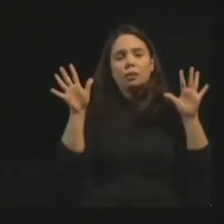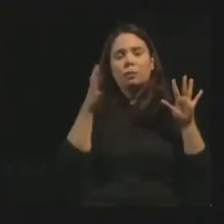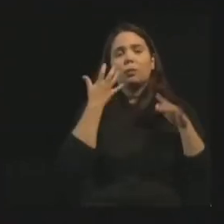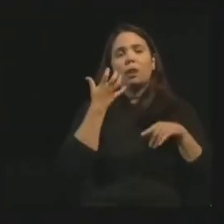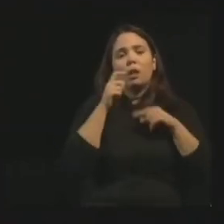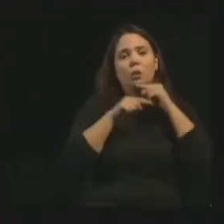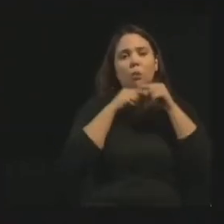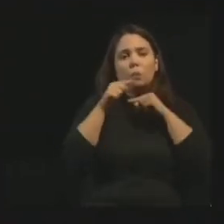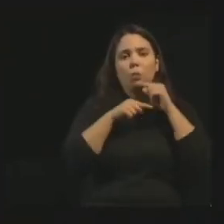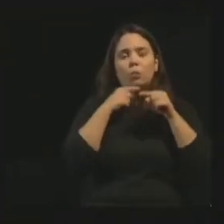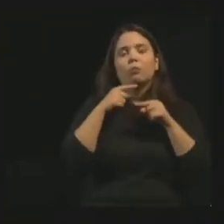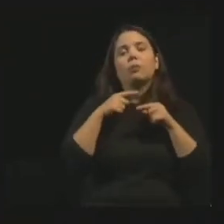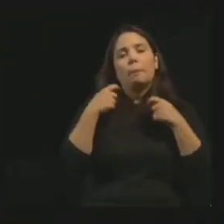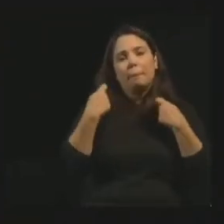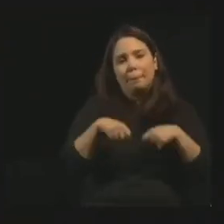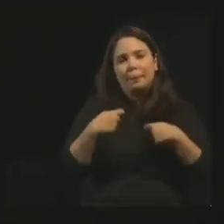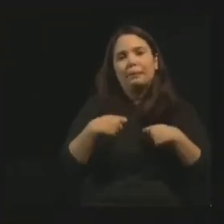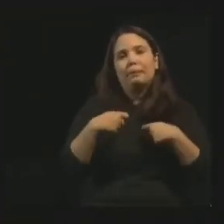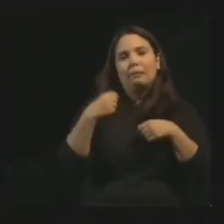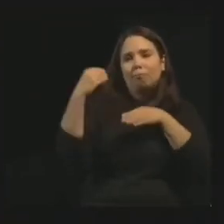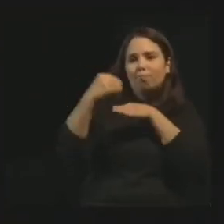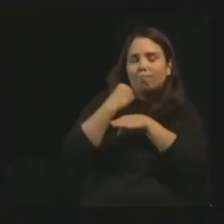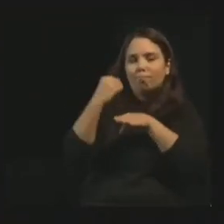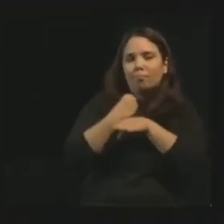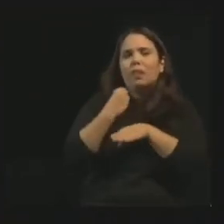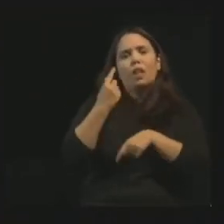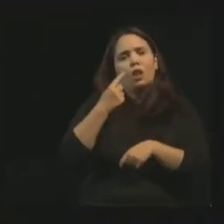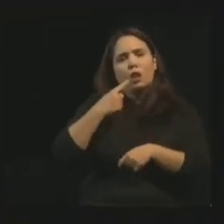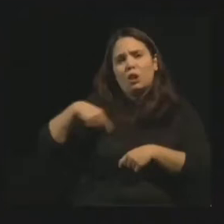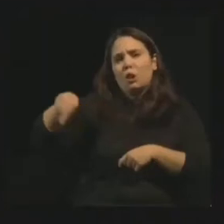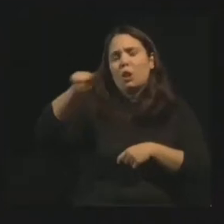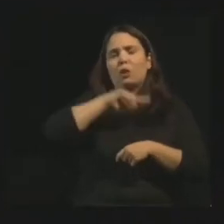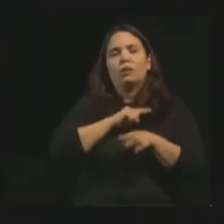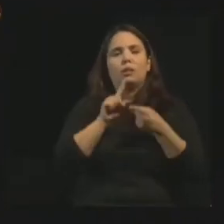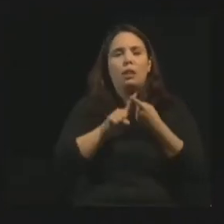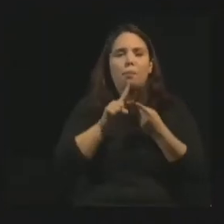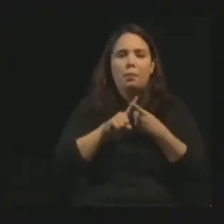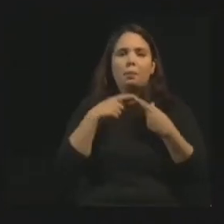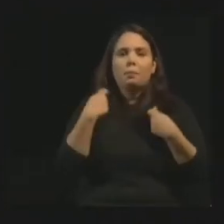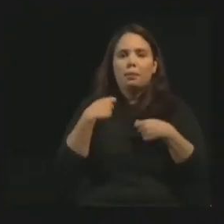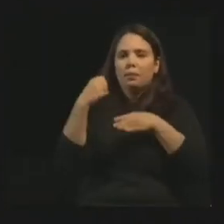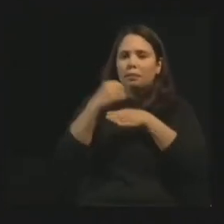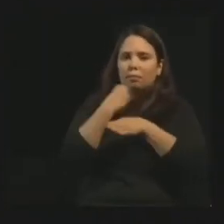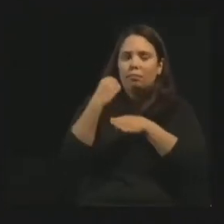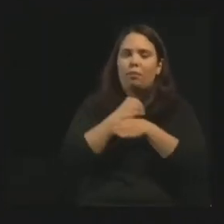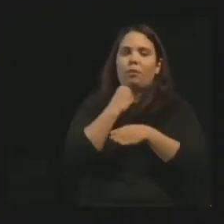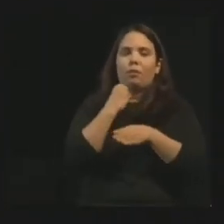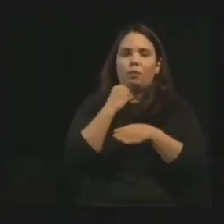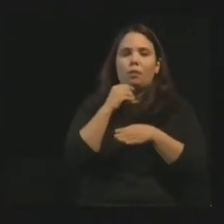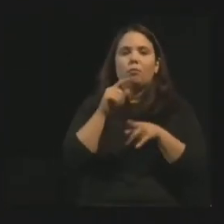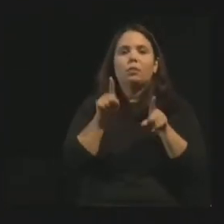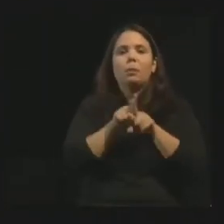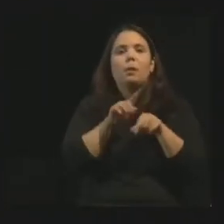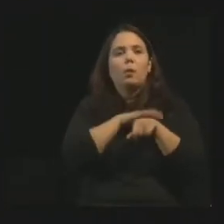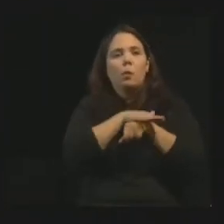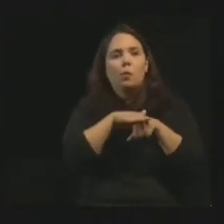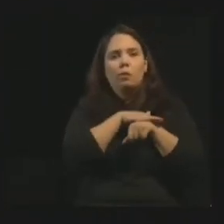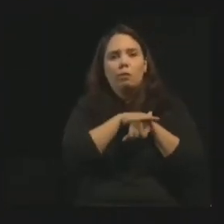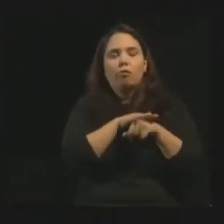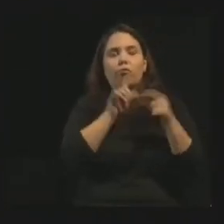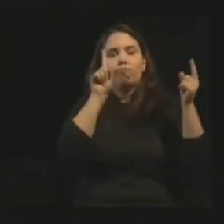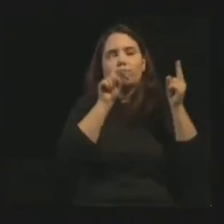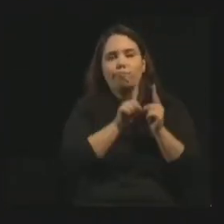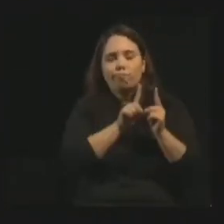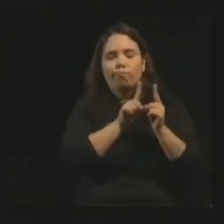certamente, um puxão de orelha. Todos nós merecemos, não é? E ele poder conversar com aquele irmão equivocado